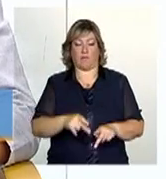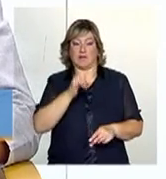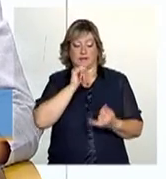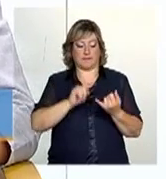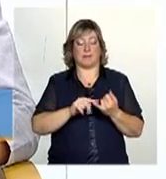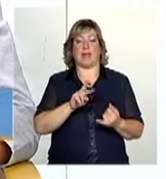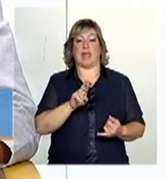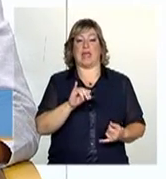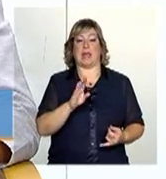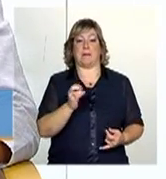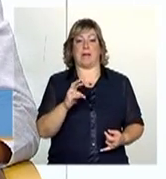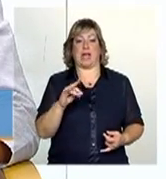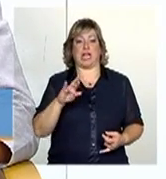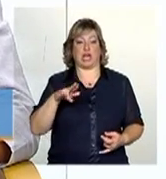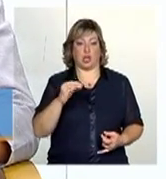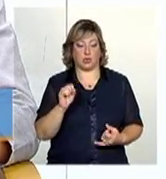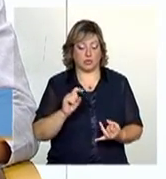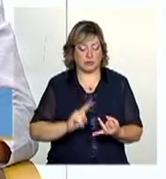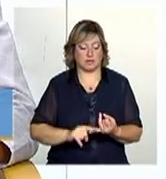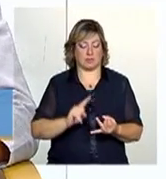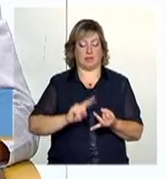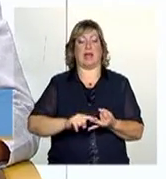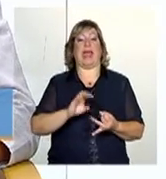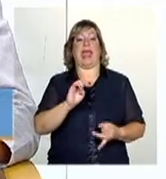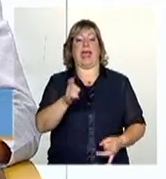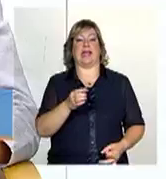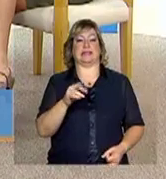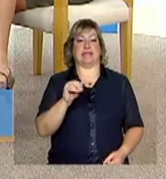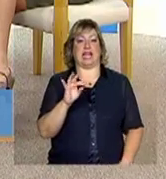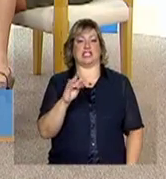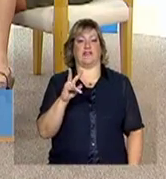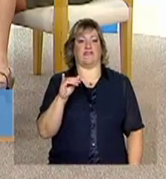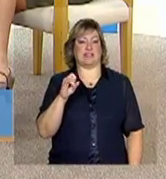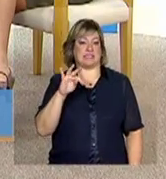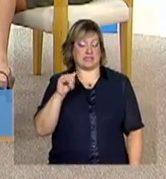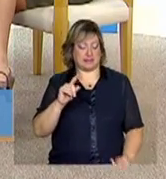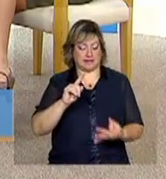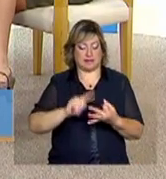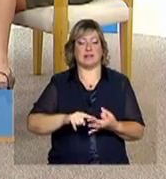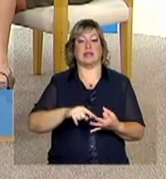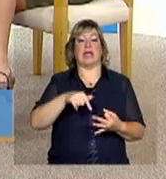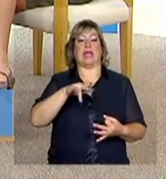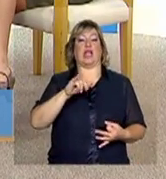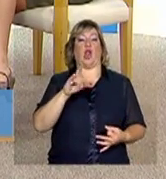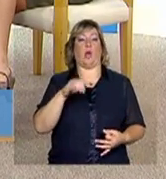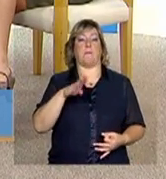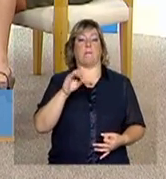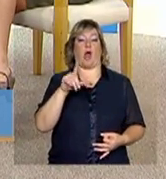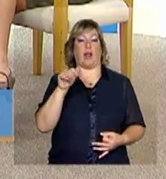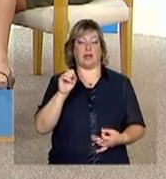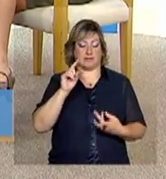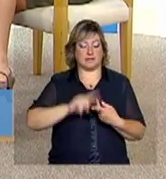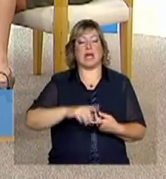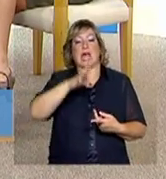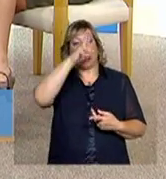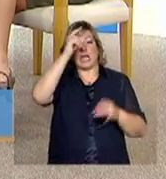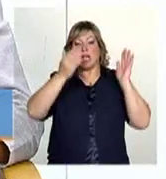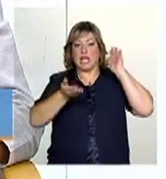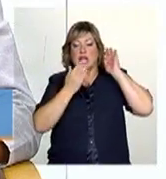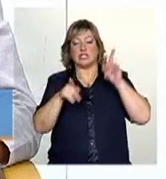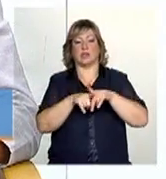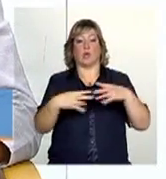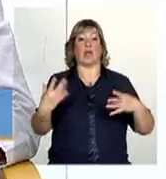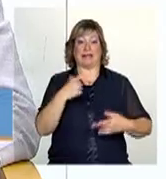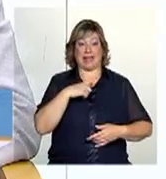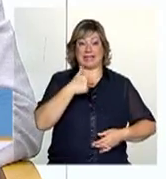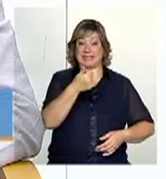ribeirinhos, extrativistas, no formulário principal a gente já identificava indígenas e quilombolas, e agora estamos aí com 16 grupos no total.